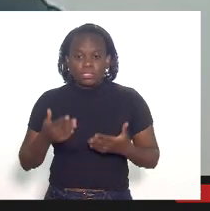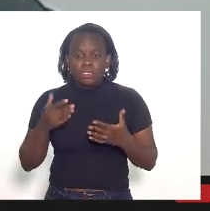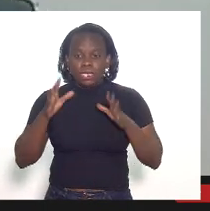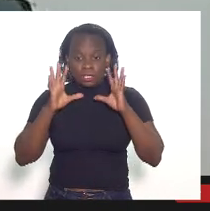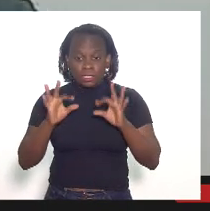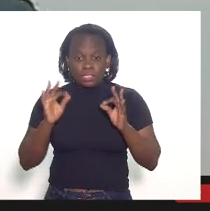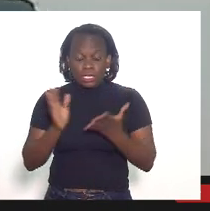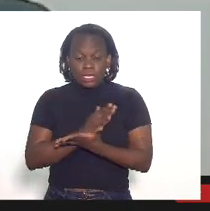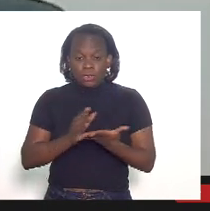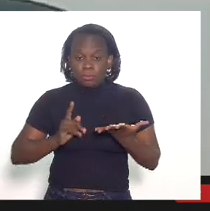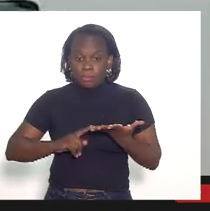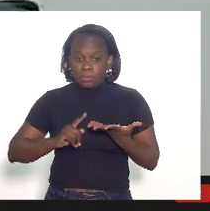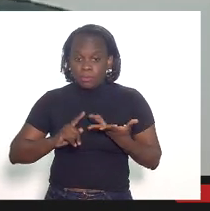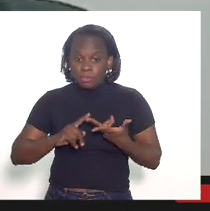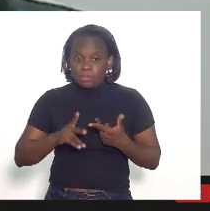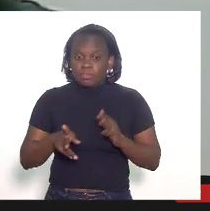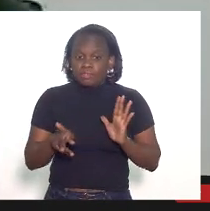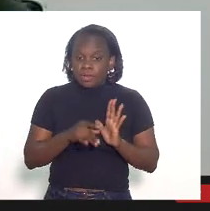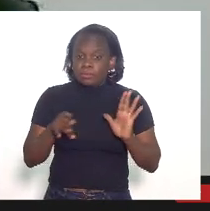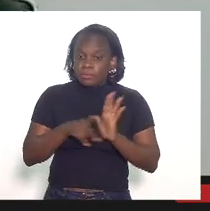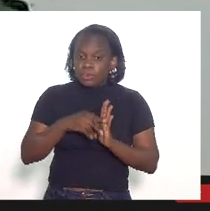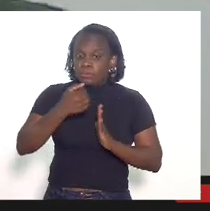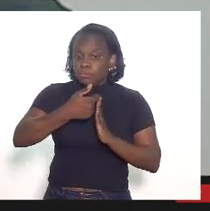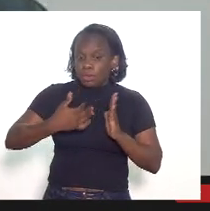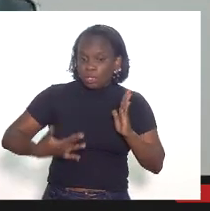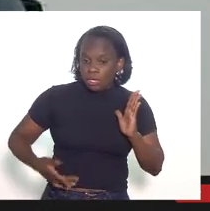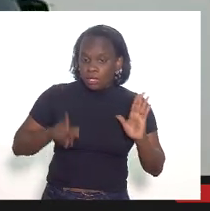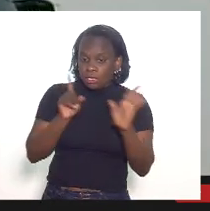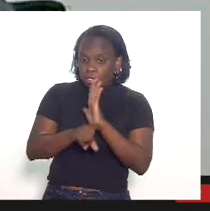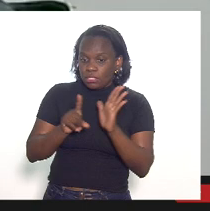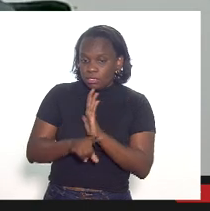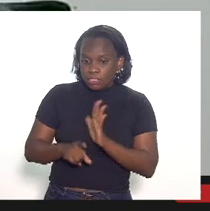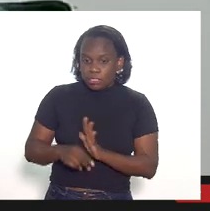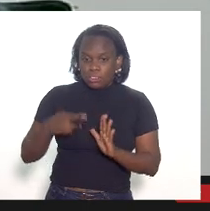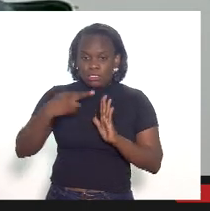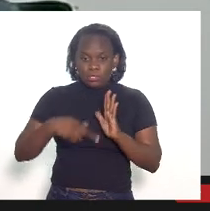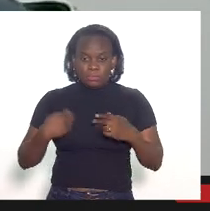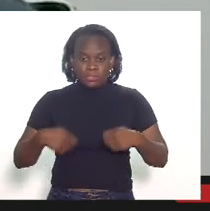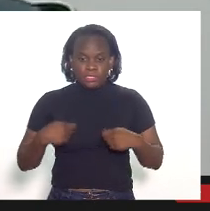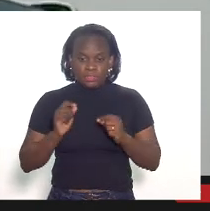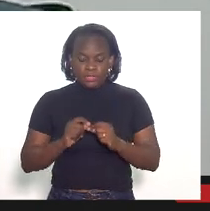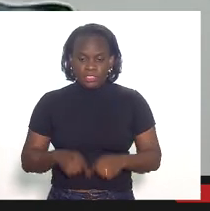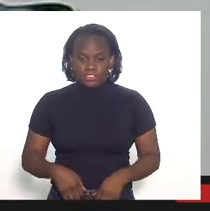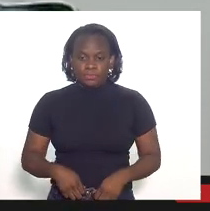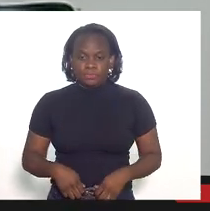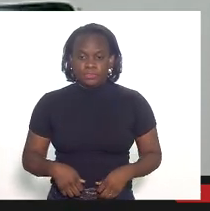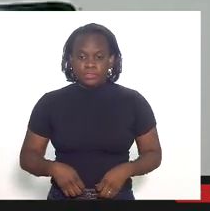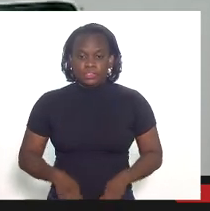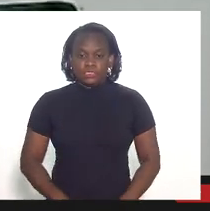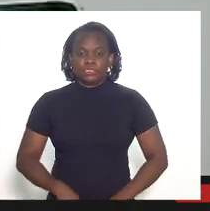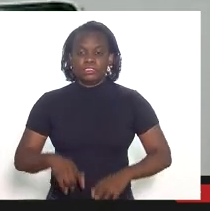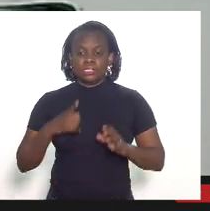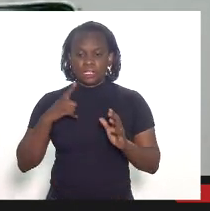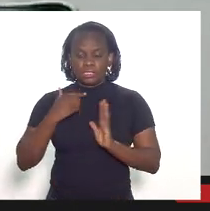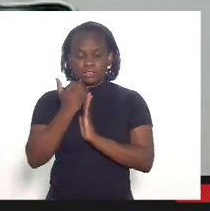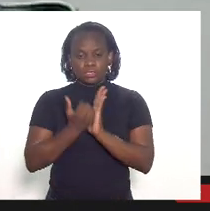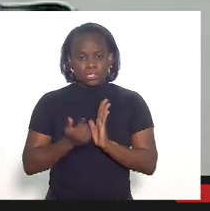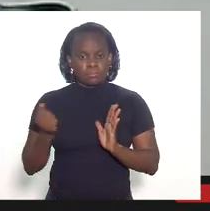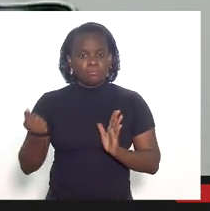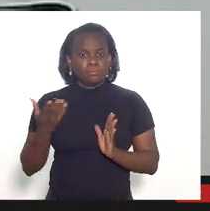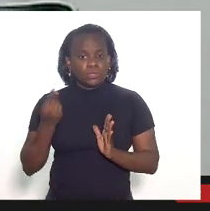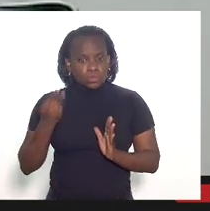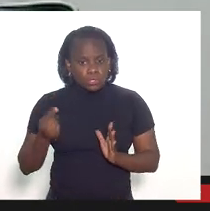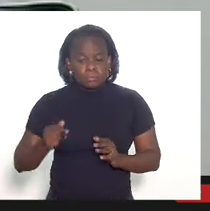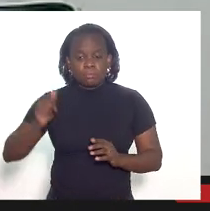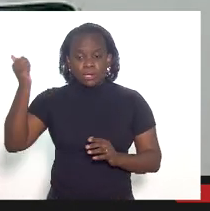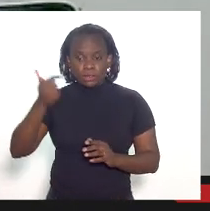que farão parte do rol de questionamentos que o relator deve fazer nós temos uma dedução altíssima maior do que